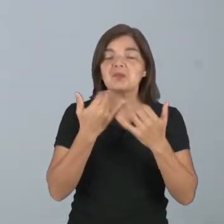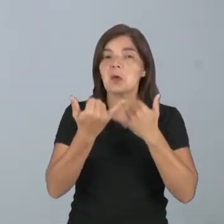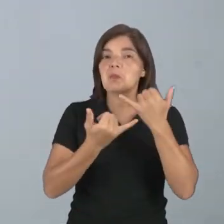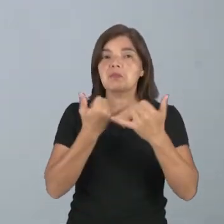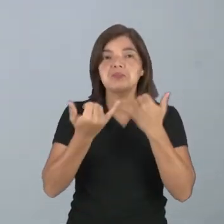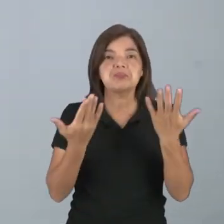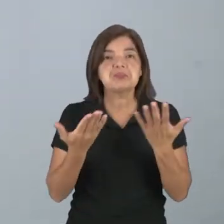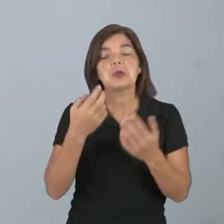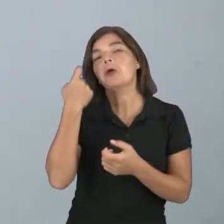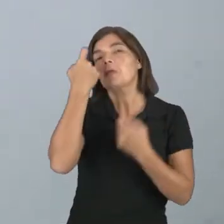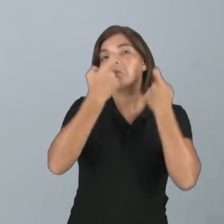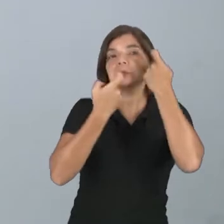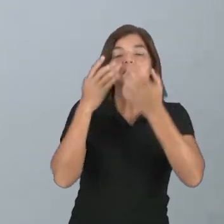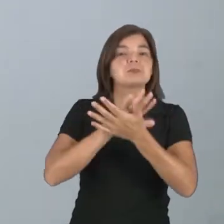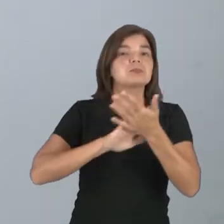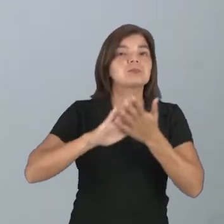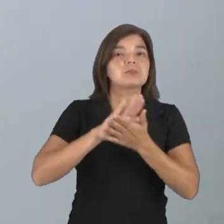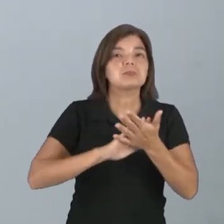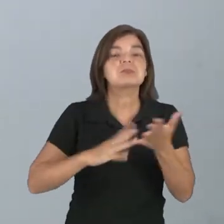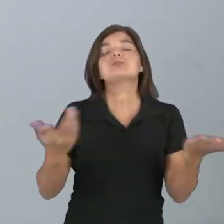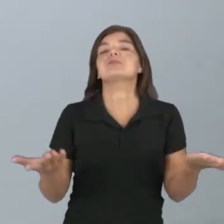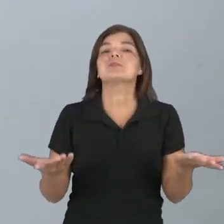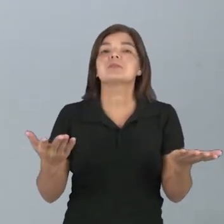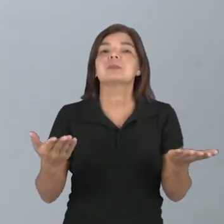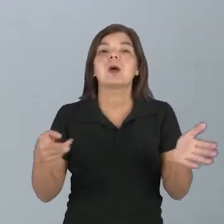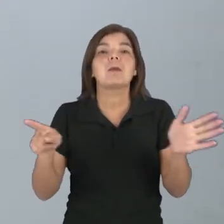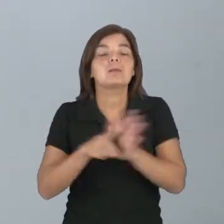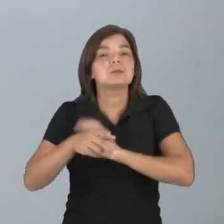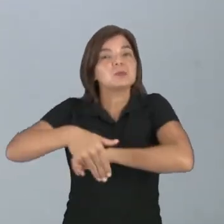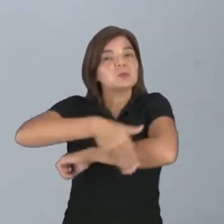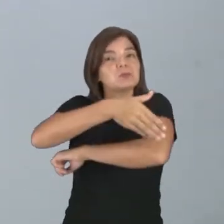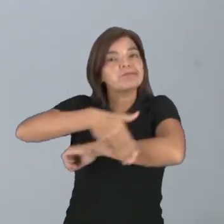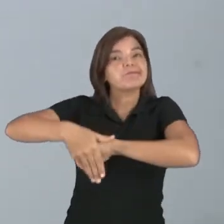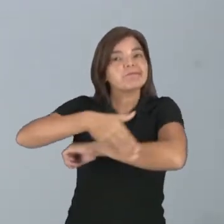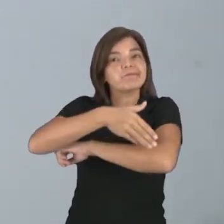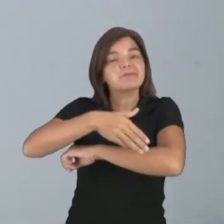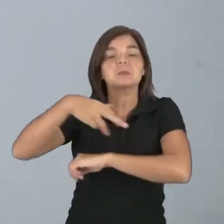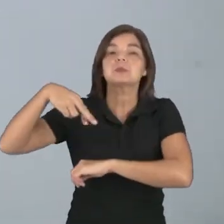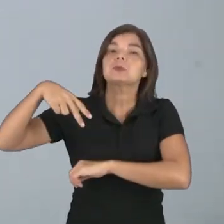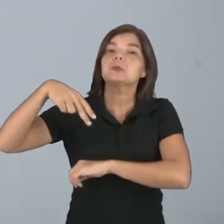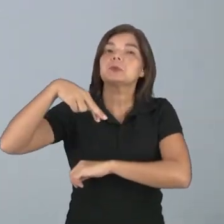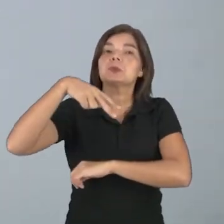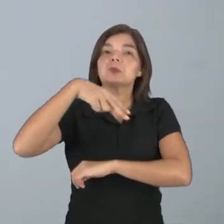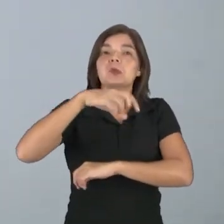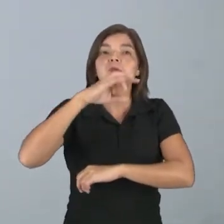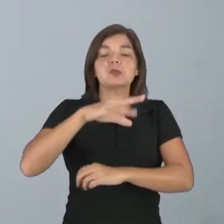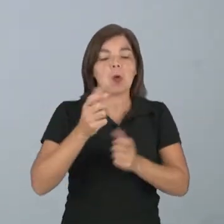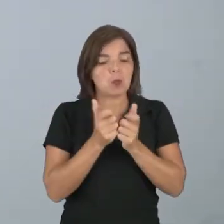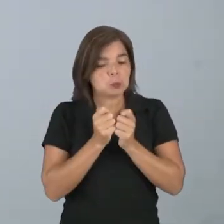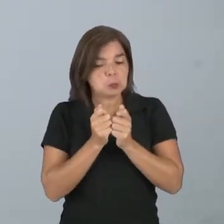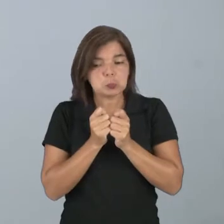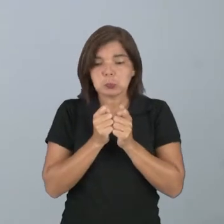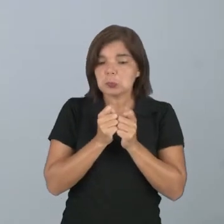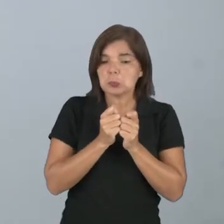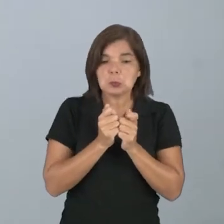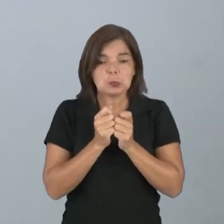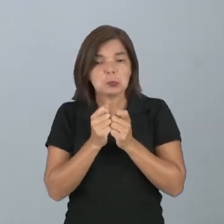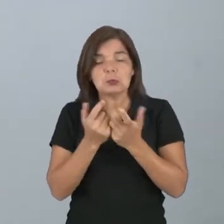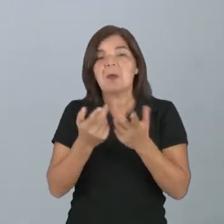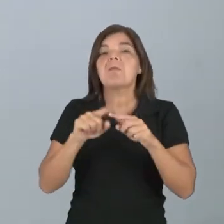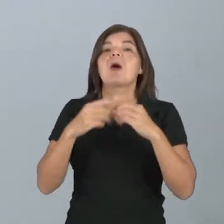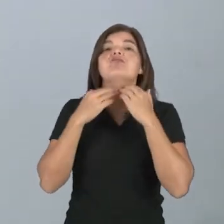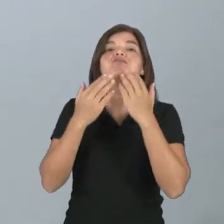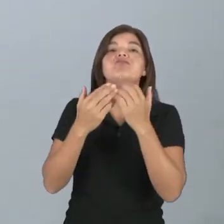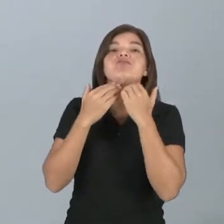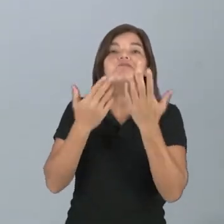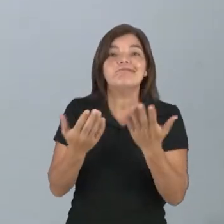está ao redor. Sem falar daqueles que na própria rua estão caminhando, olhando só por celular, em tempo de ser atropelado, mas não